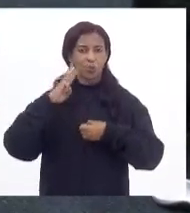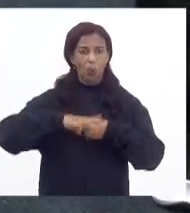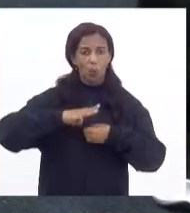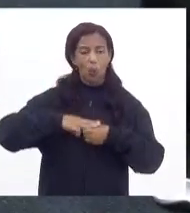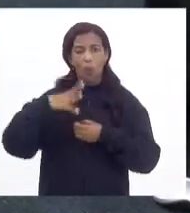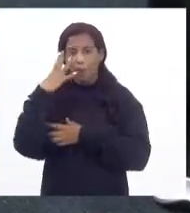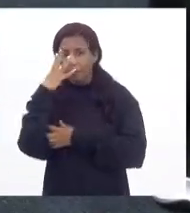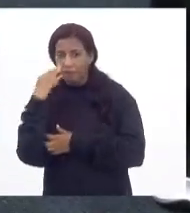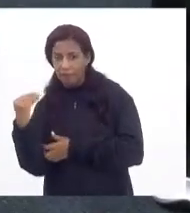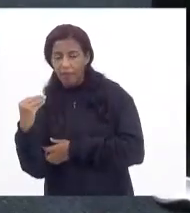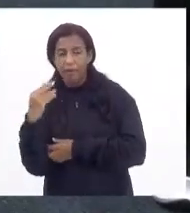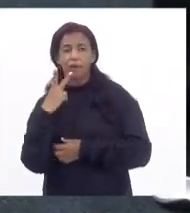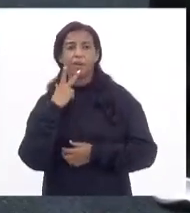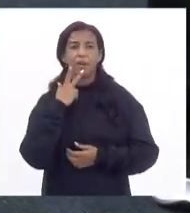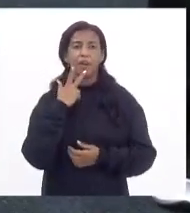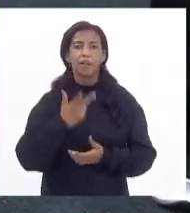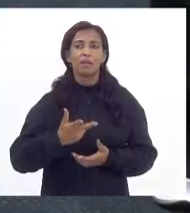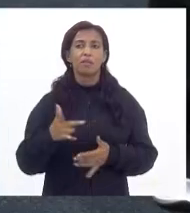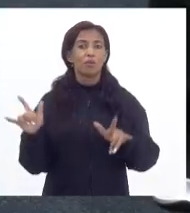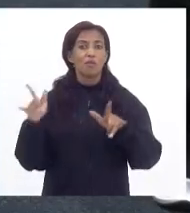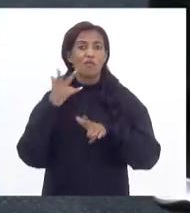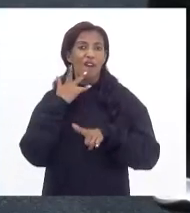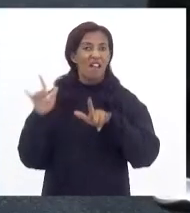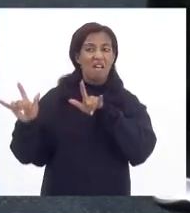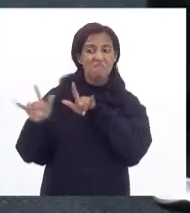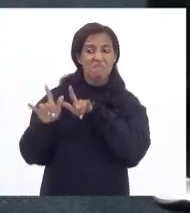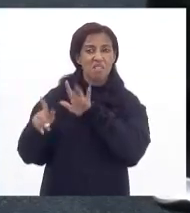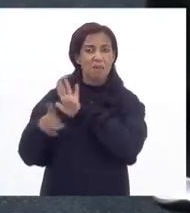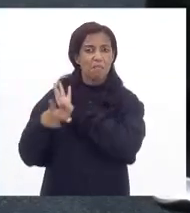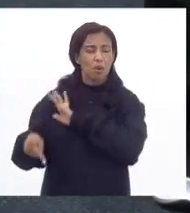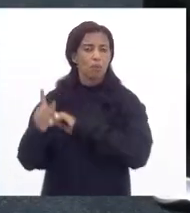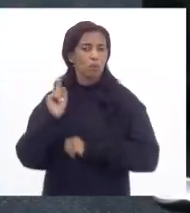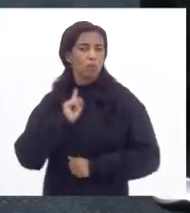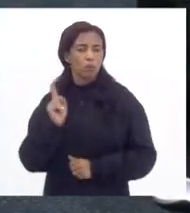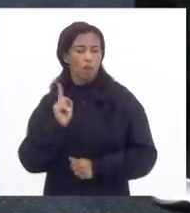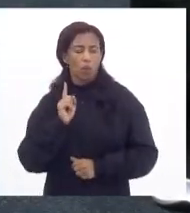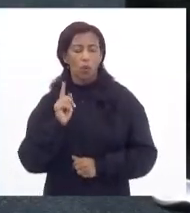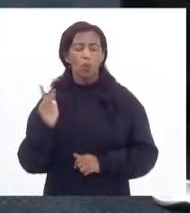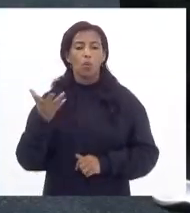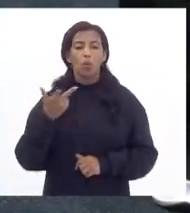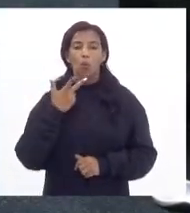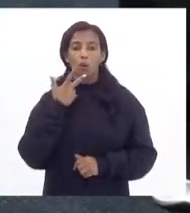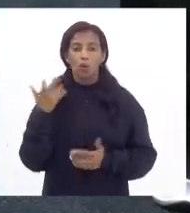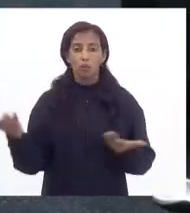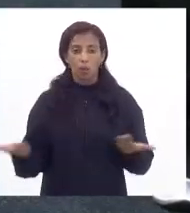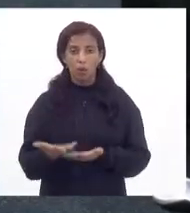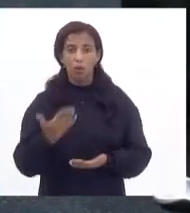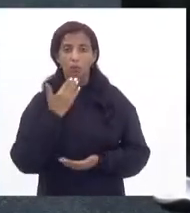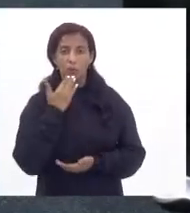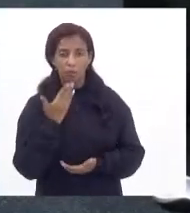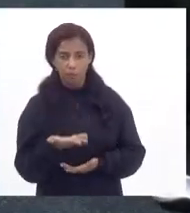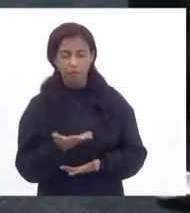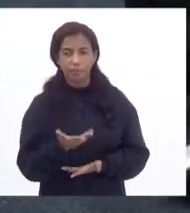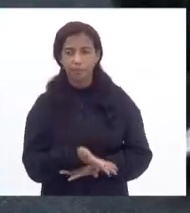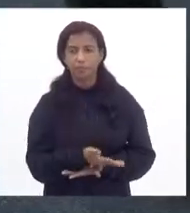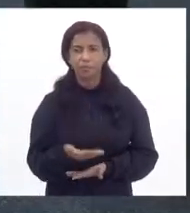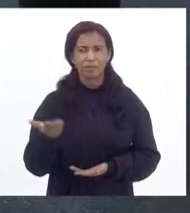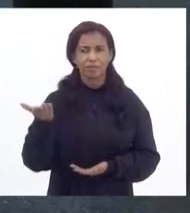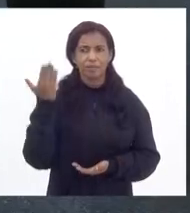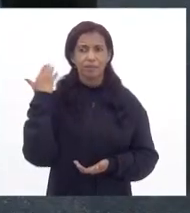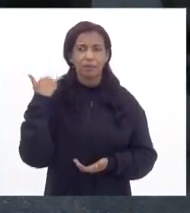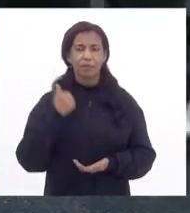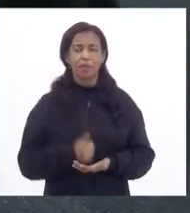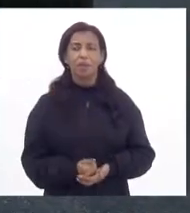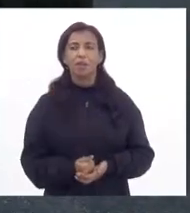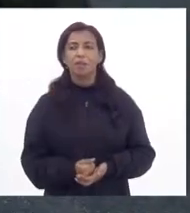no caso aqui, quando foi feita a licitação, a qual eu tive a oportunidade de solicitar na época, lá atrás, deputada Marta Rocha,